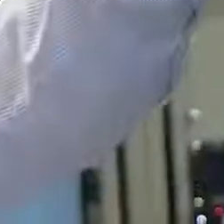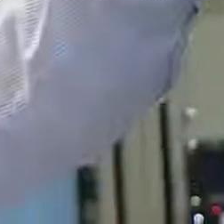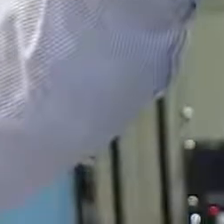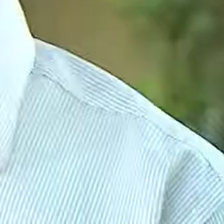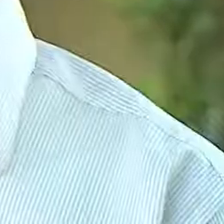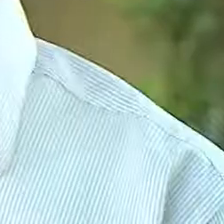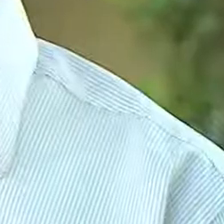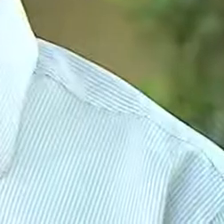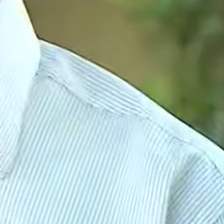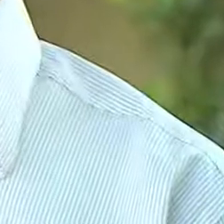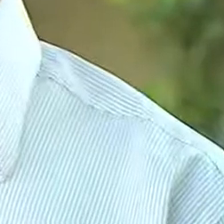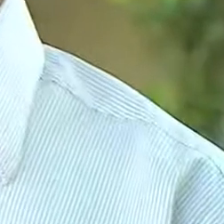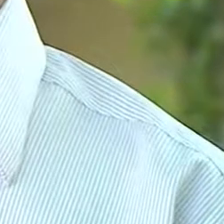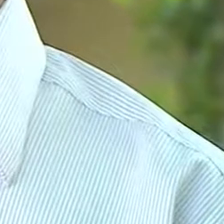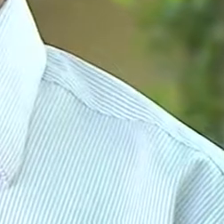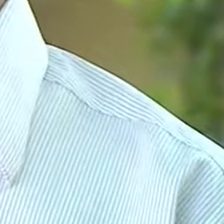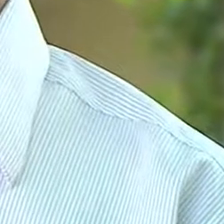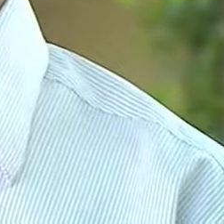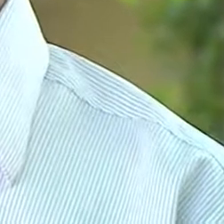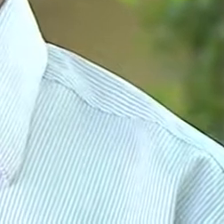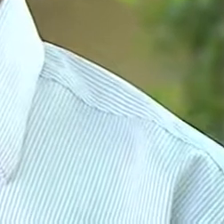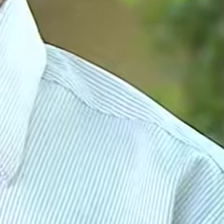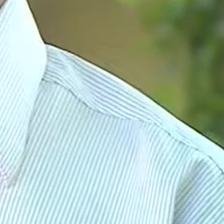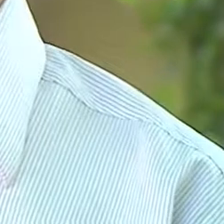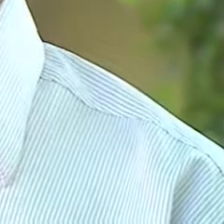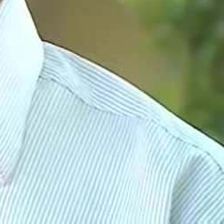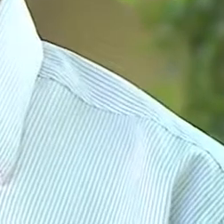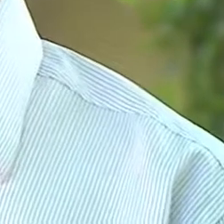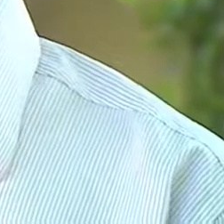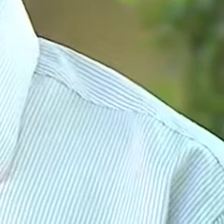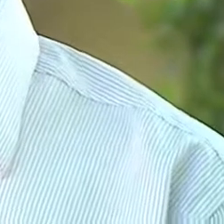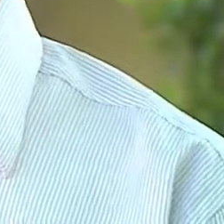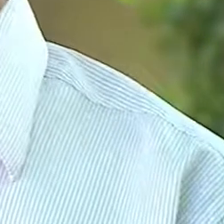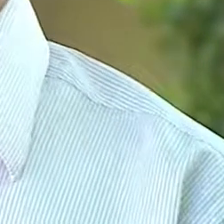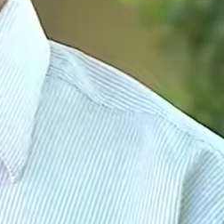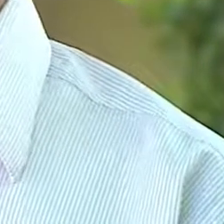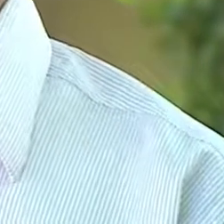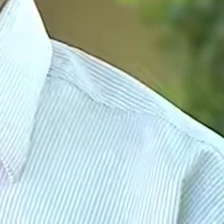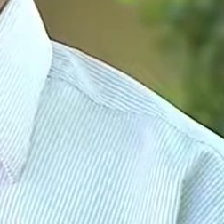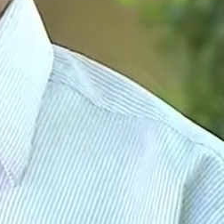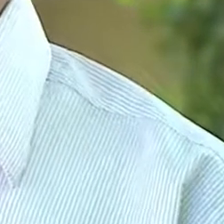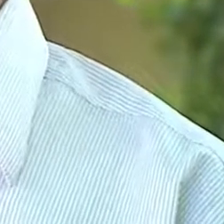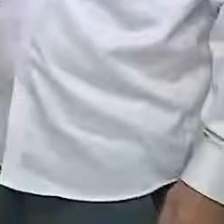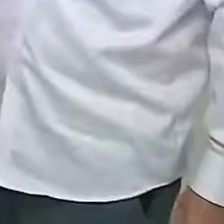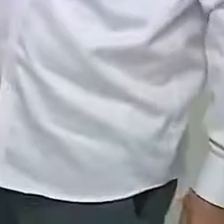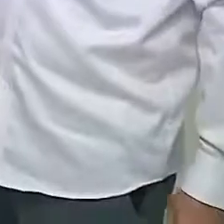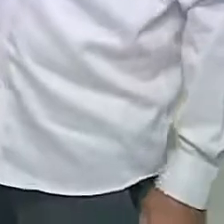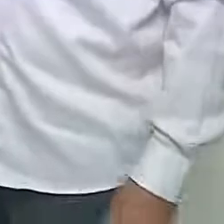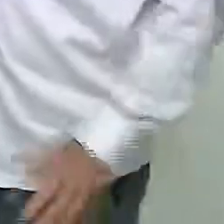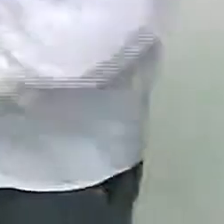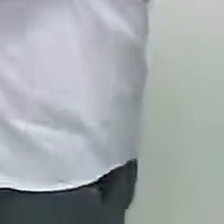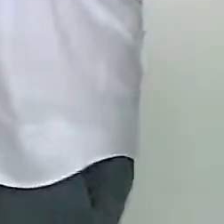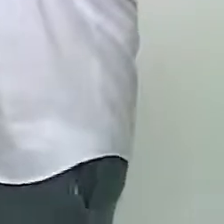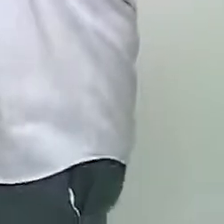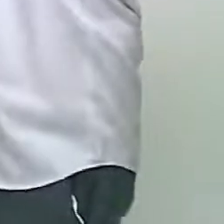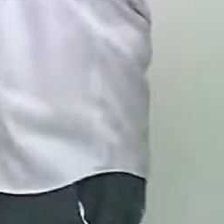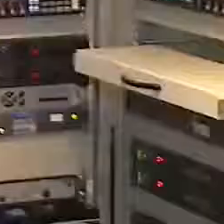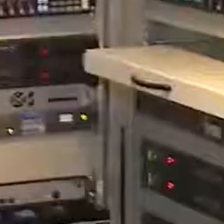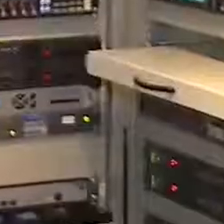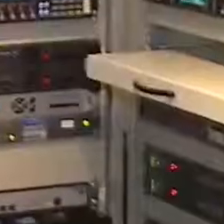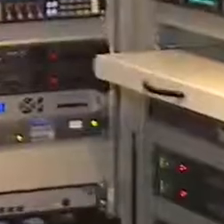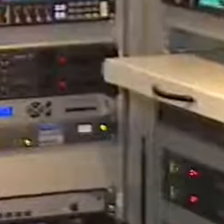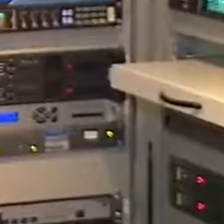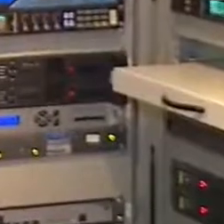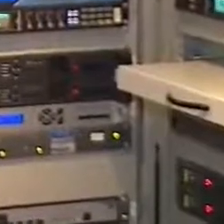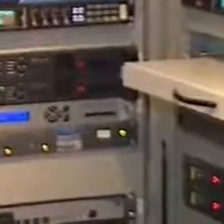muita atenção, que dá até um prazer de trabalhar aqui, é a vontade. Muita gente, muitos profissionais, muitos